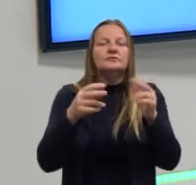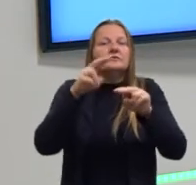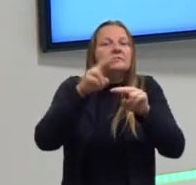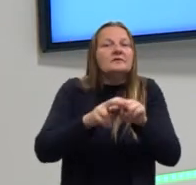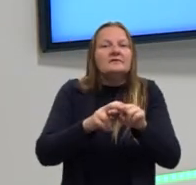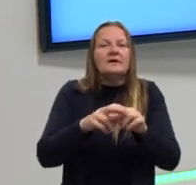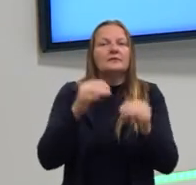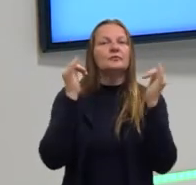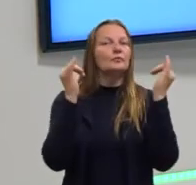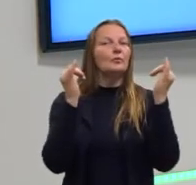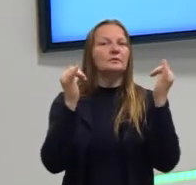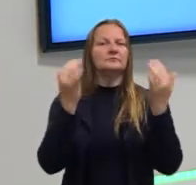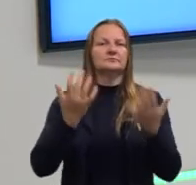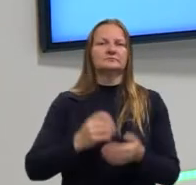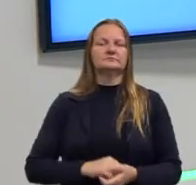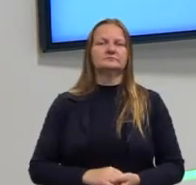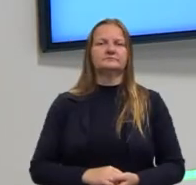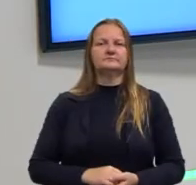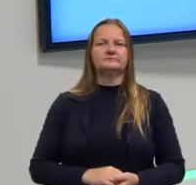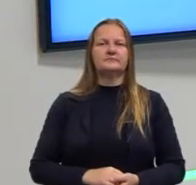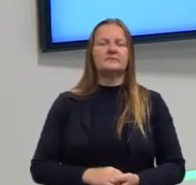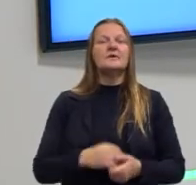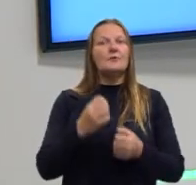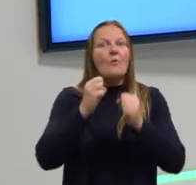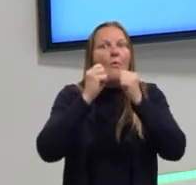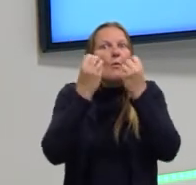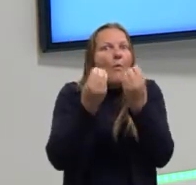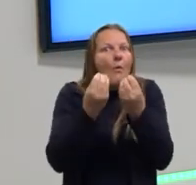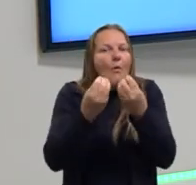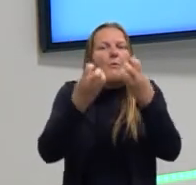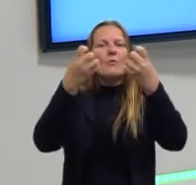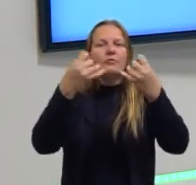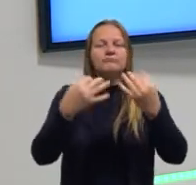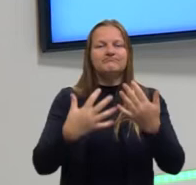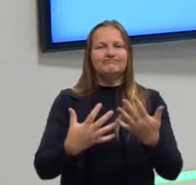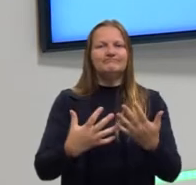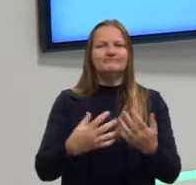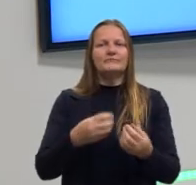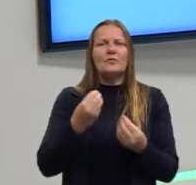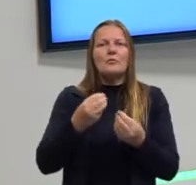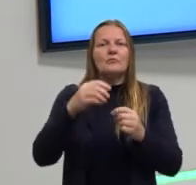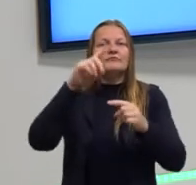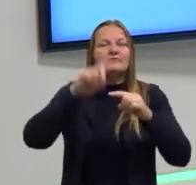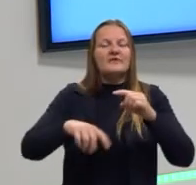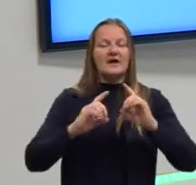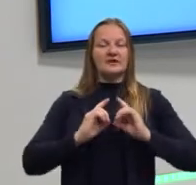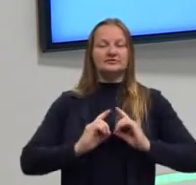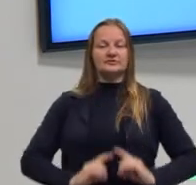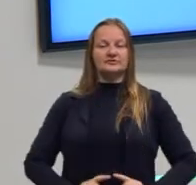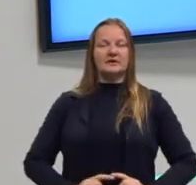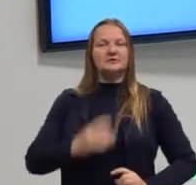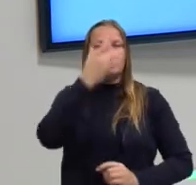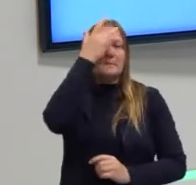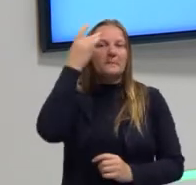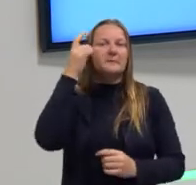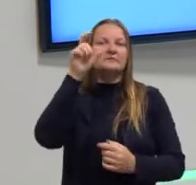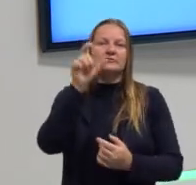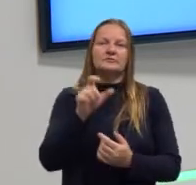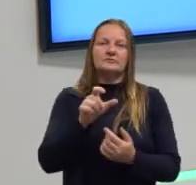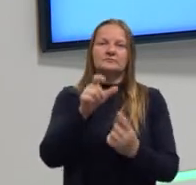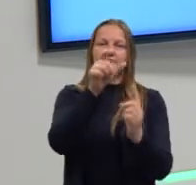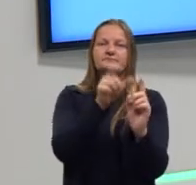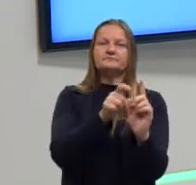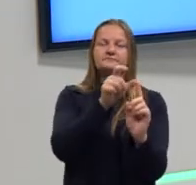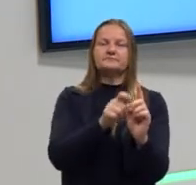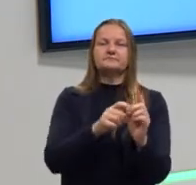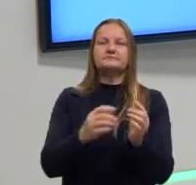poder sentar no ônibus. Então, para a gente ver como tentavam acabar com a dignidade das pessoas. E